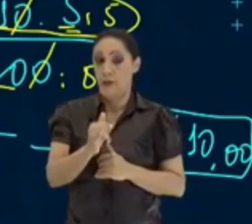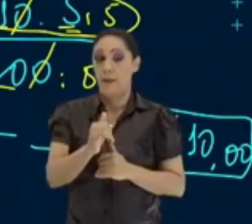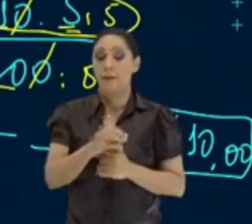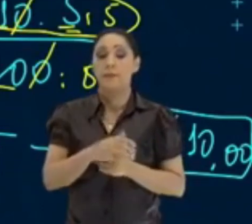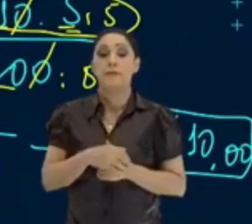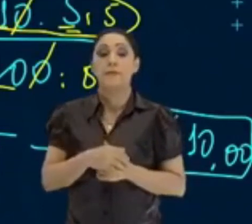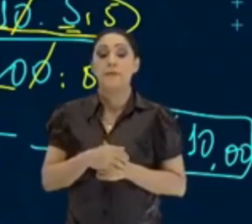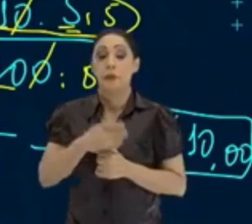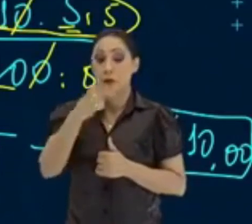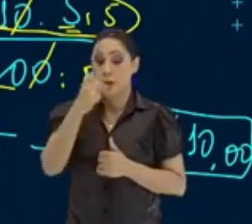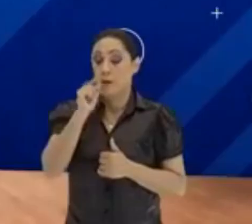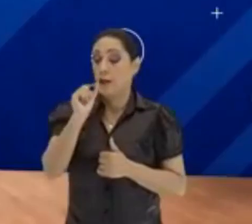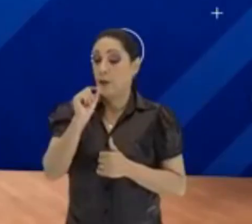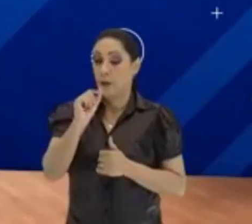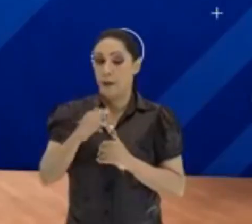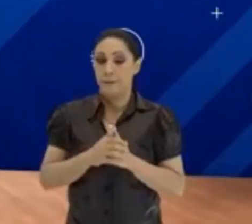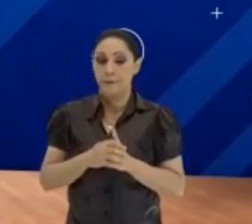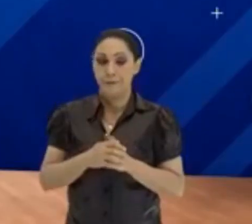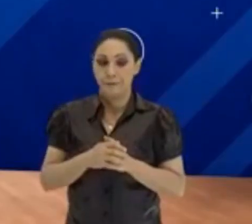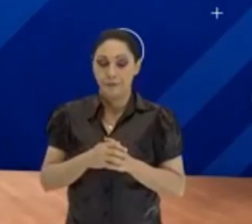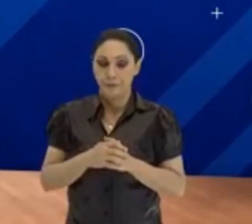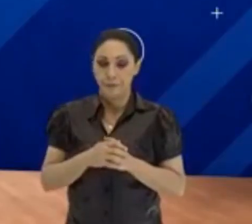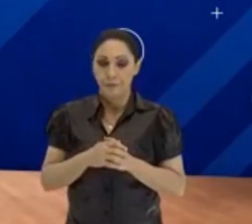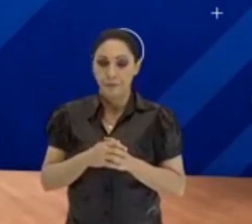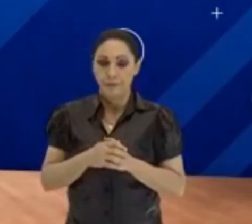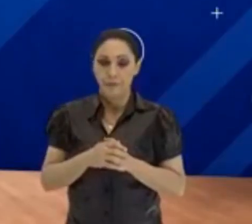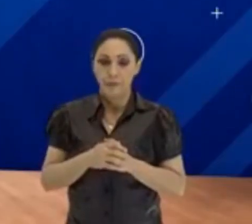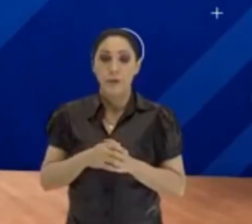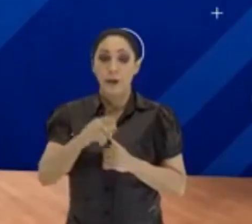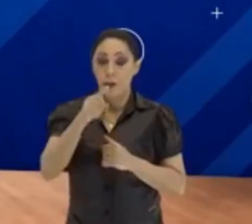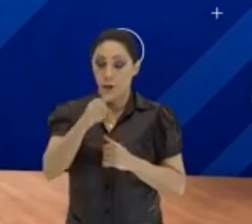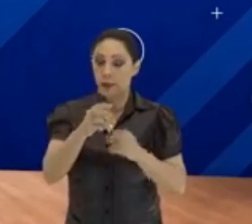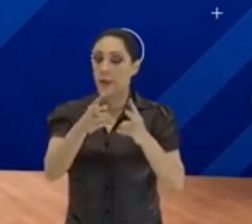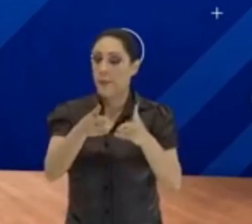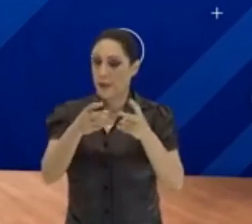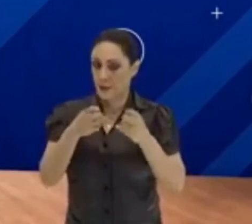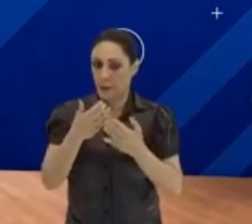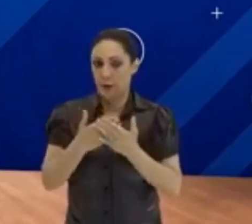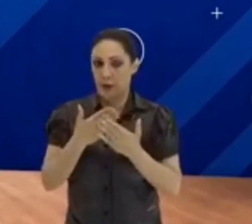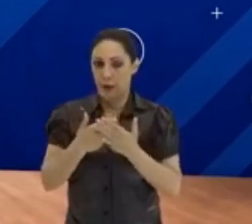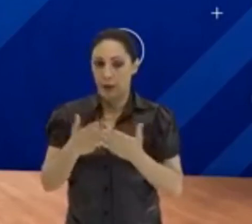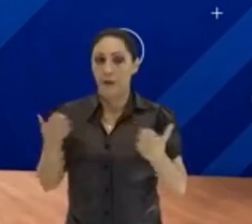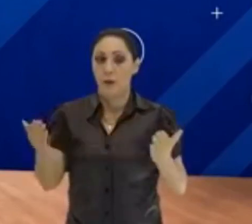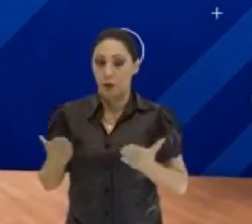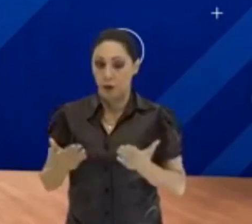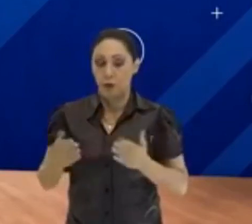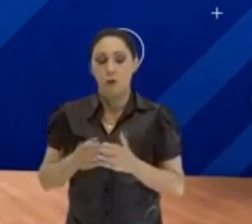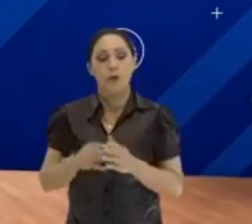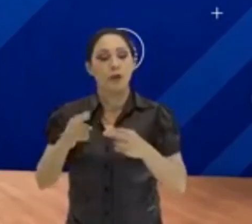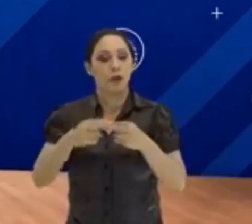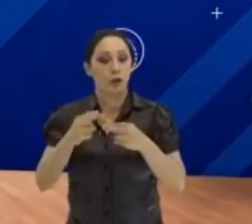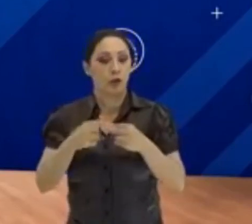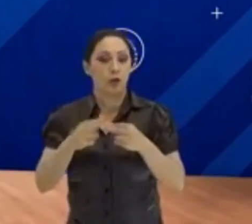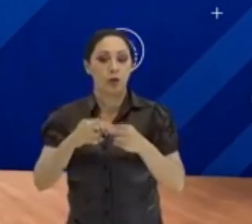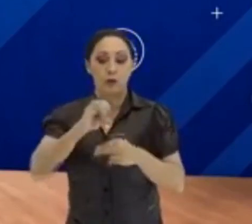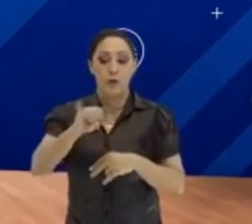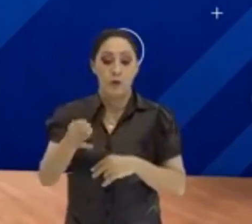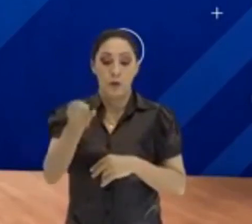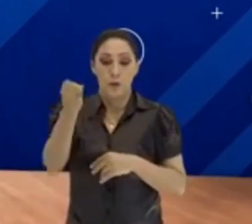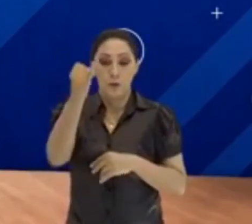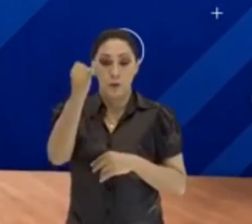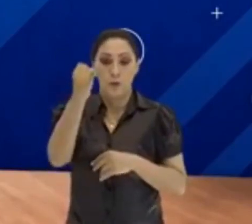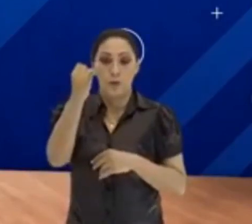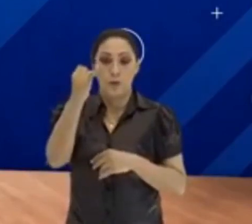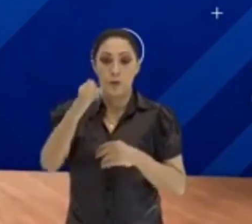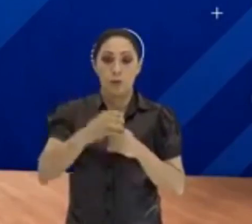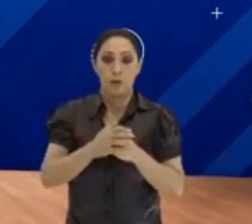Deixe-te dizer uma coisa. Você percebeu que na aula de hoje, a gente trabalhou juros. A aplicação